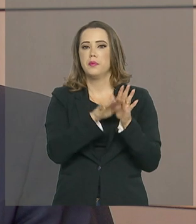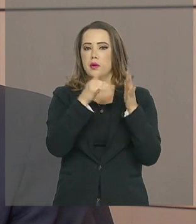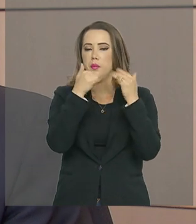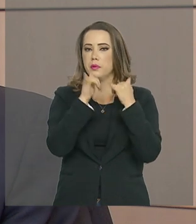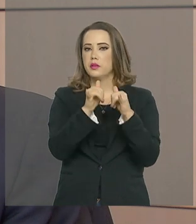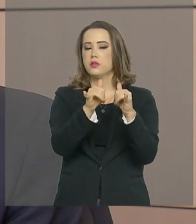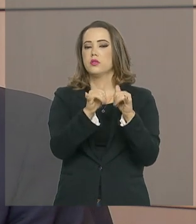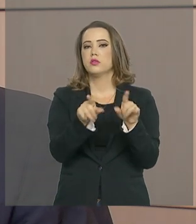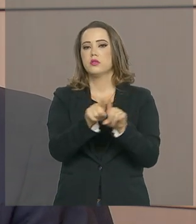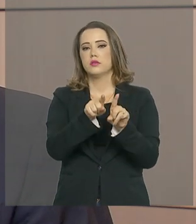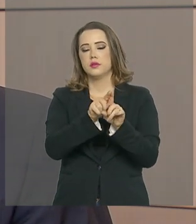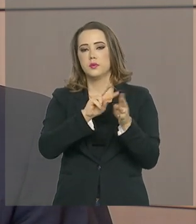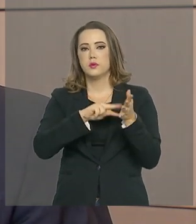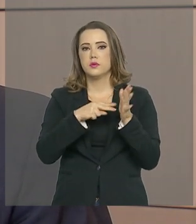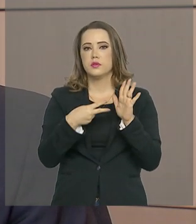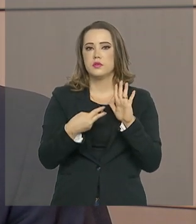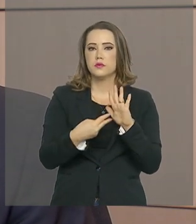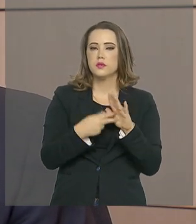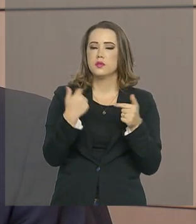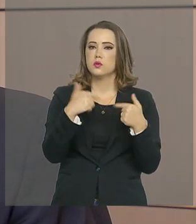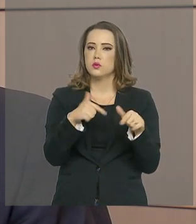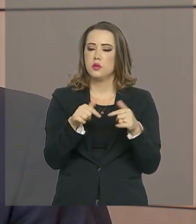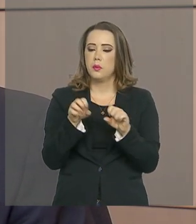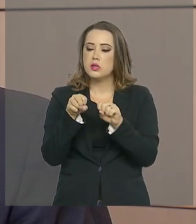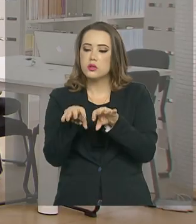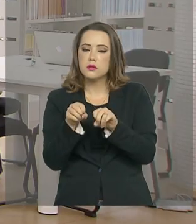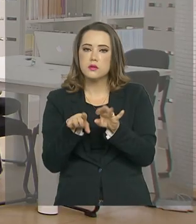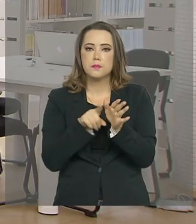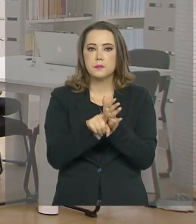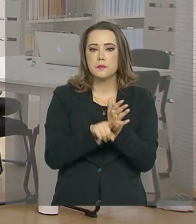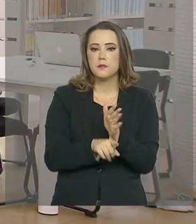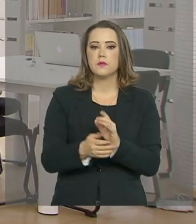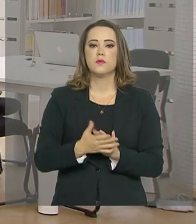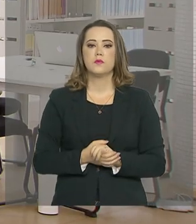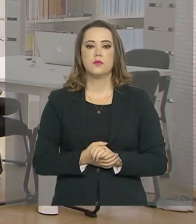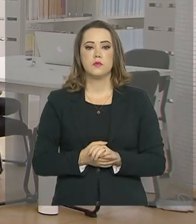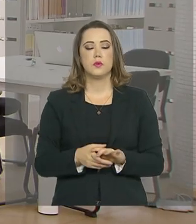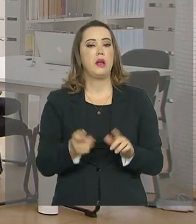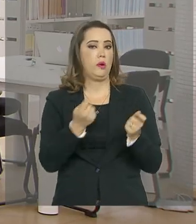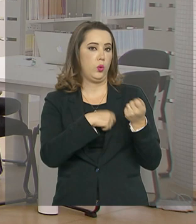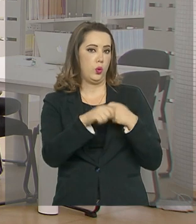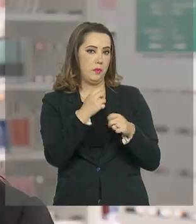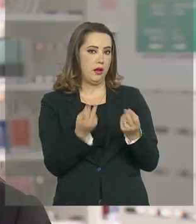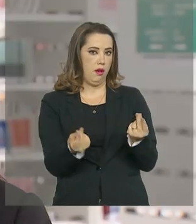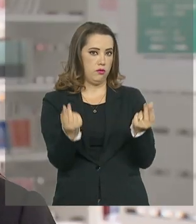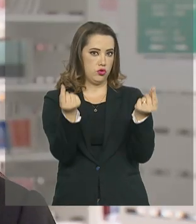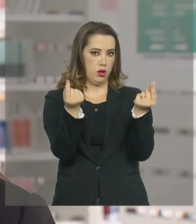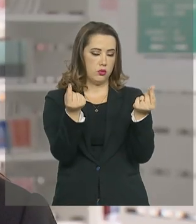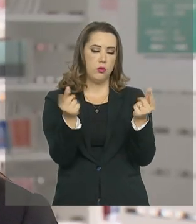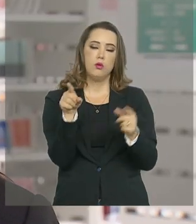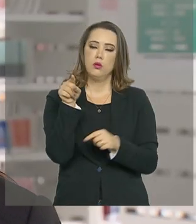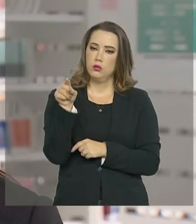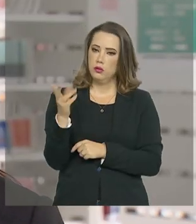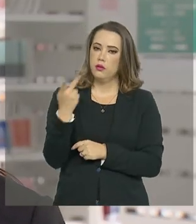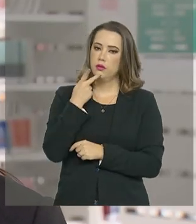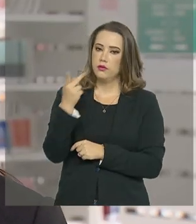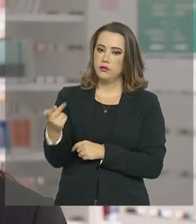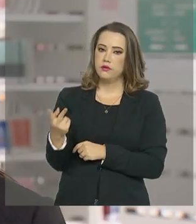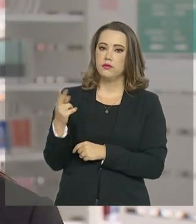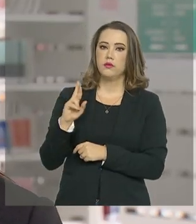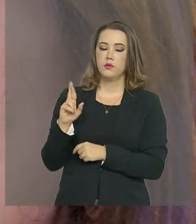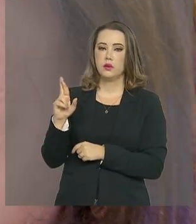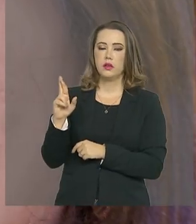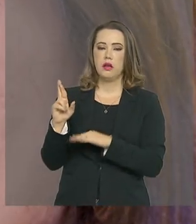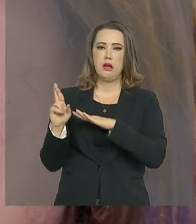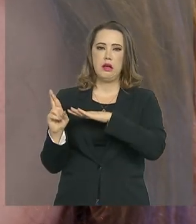renovável, mas também no que diz respeito às atividades de ensino e pesquisa. Além da economia em reais, a reitora do Instituto Federal de